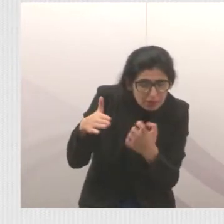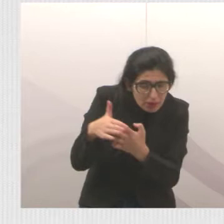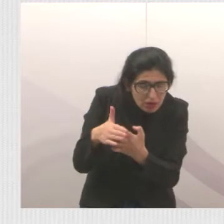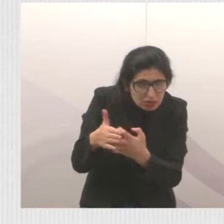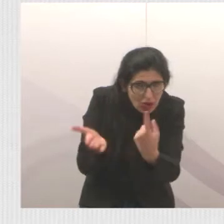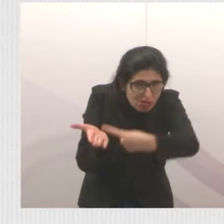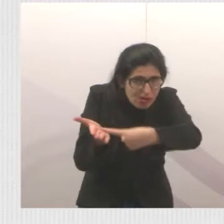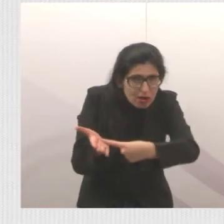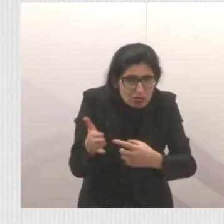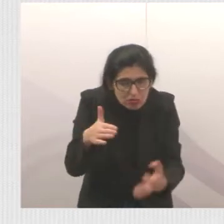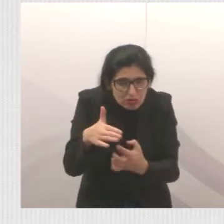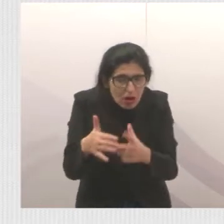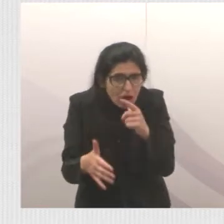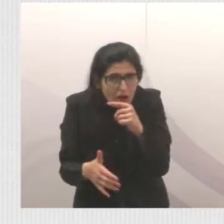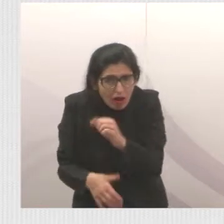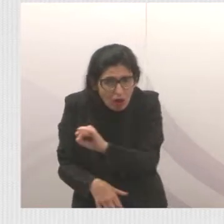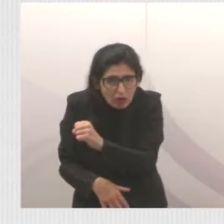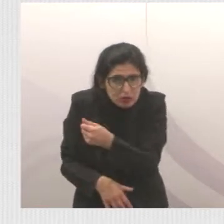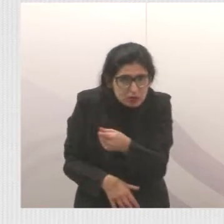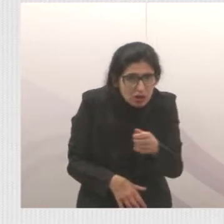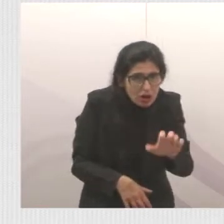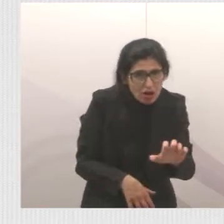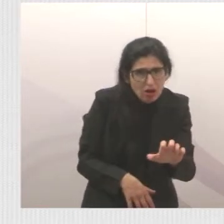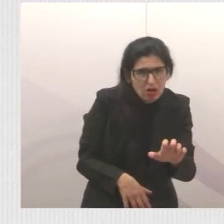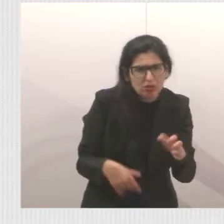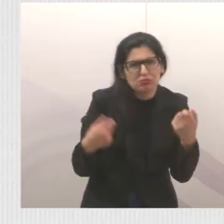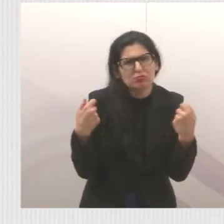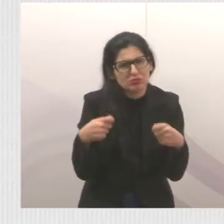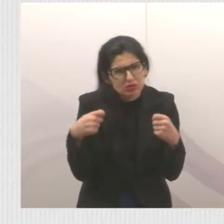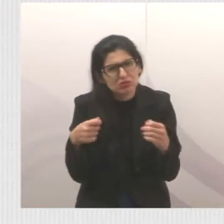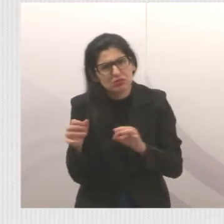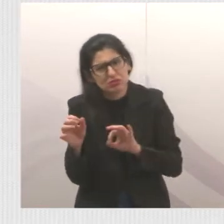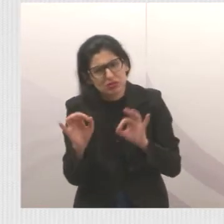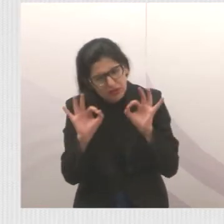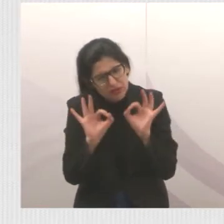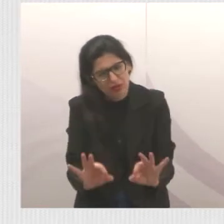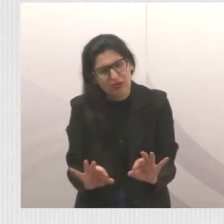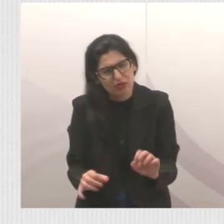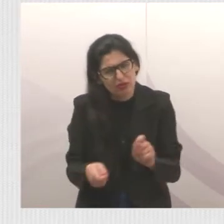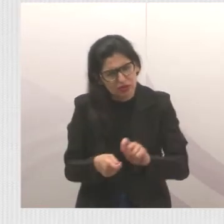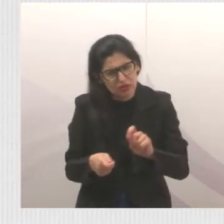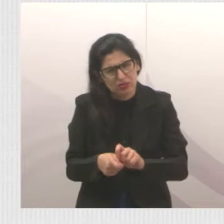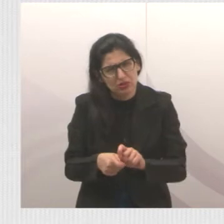tem que ficar correndo junto, paralelo, para ver o que está acontecendo na cidade.